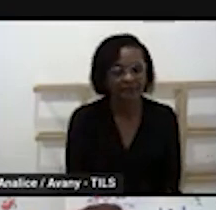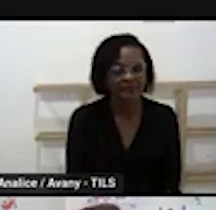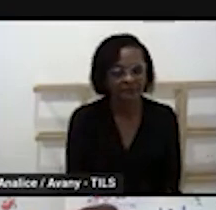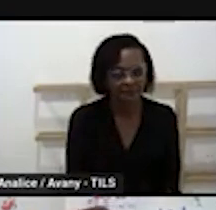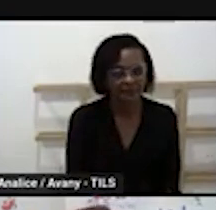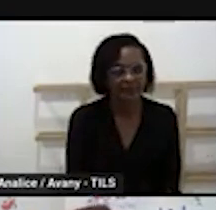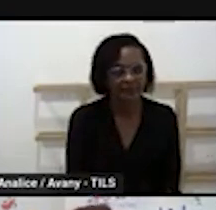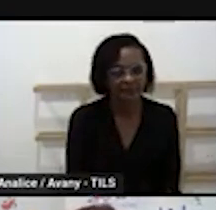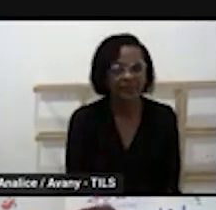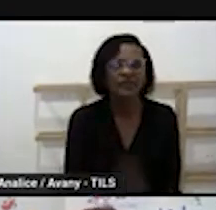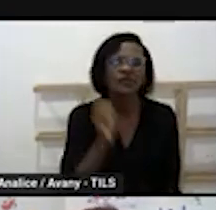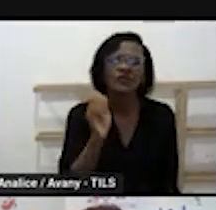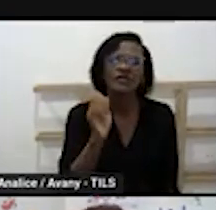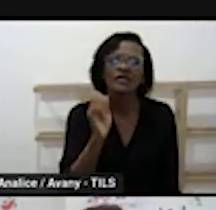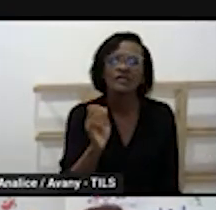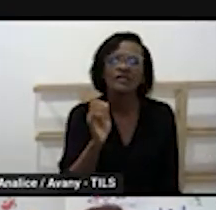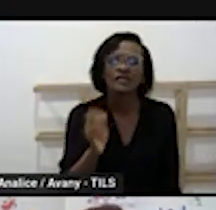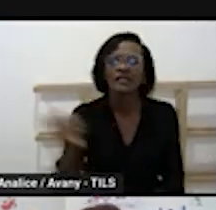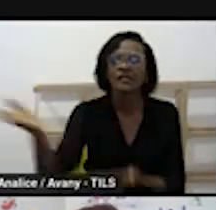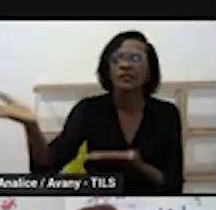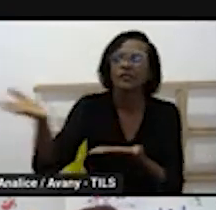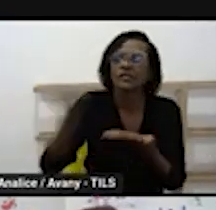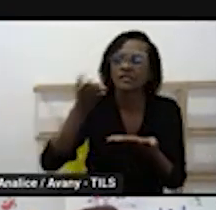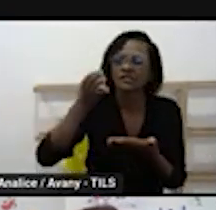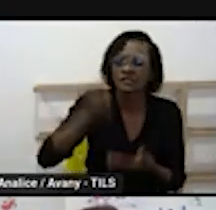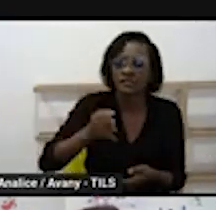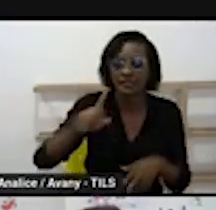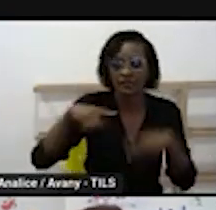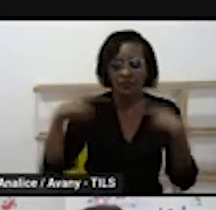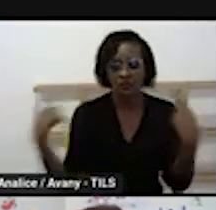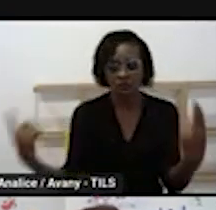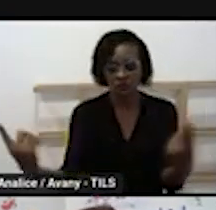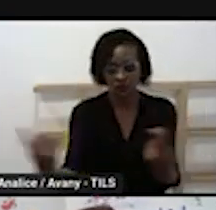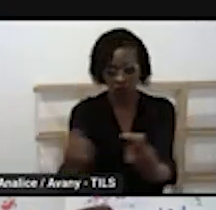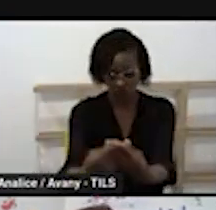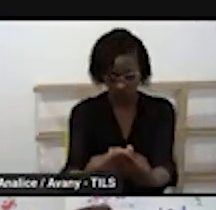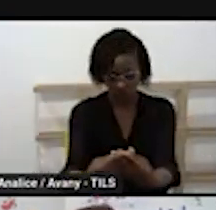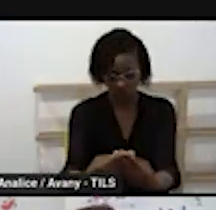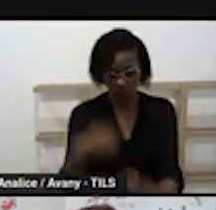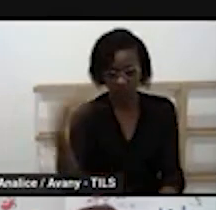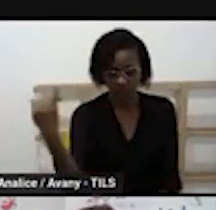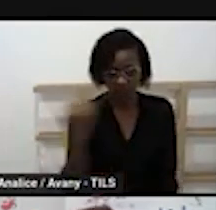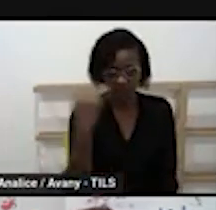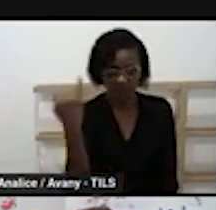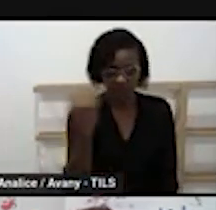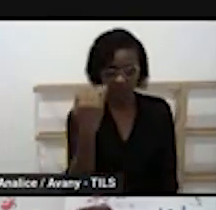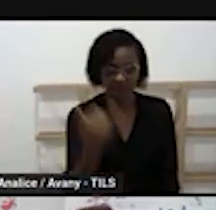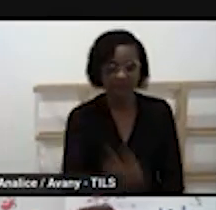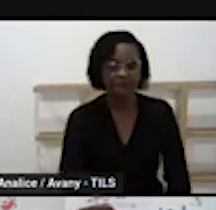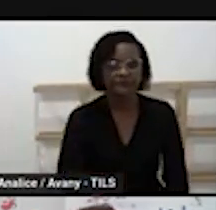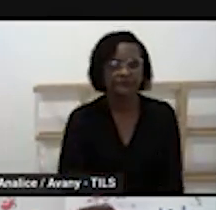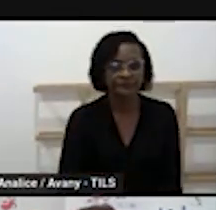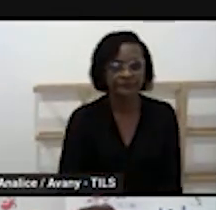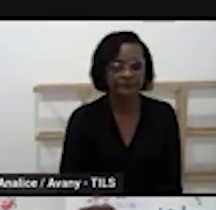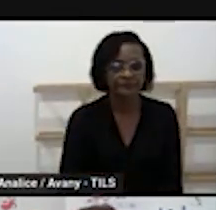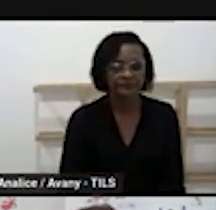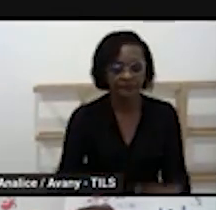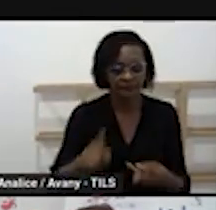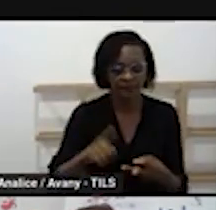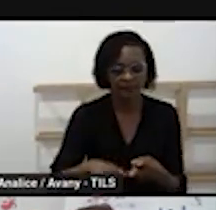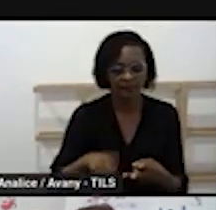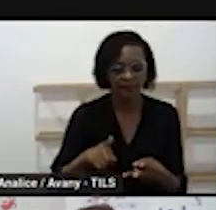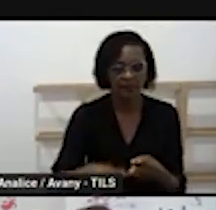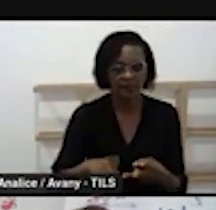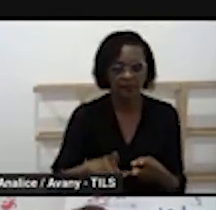se configura essa acolhida então vem a roda o momento da roda que é um momento importante né vem a primeira experiência